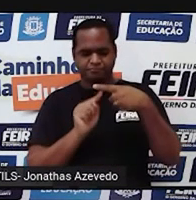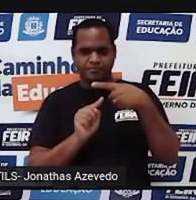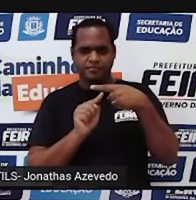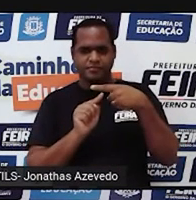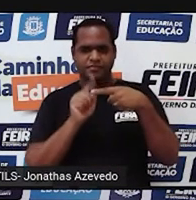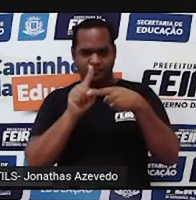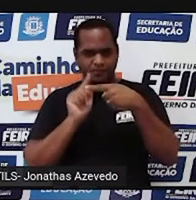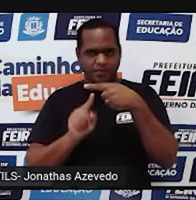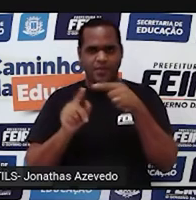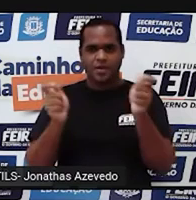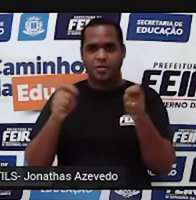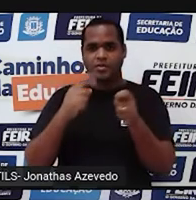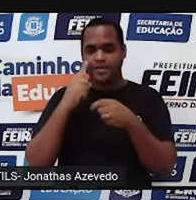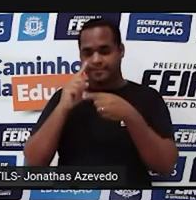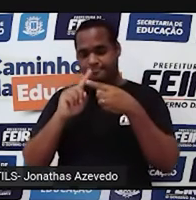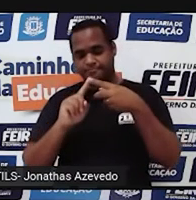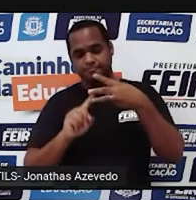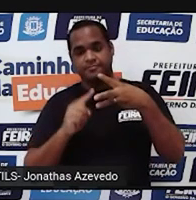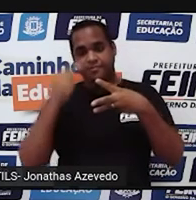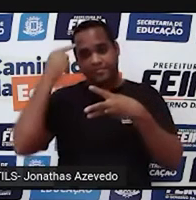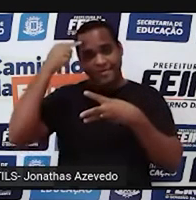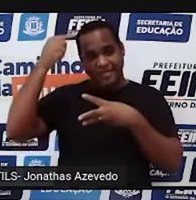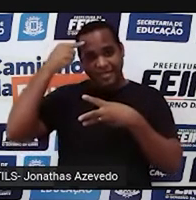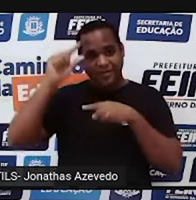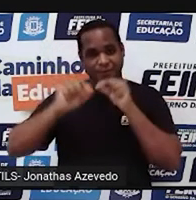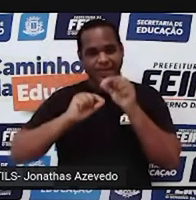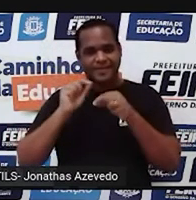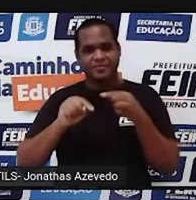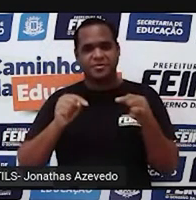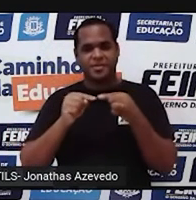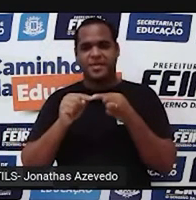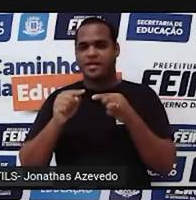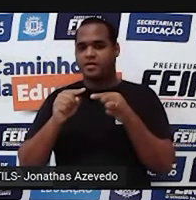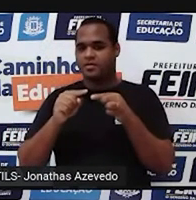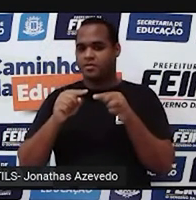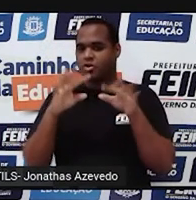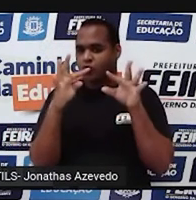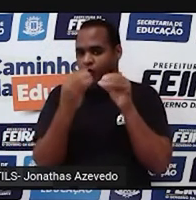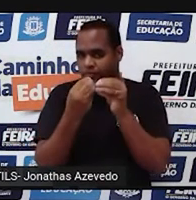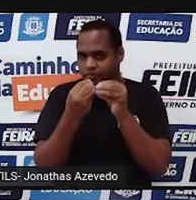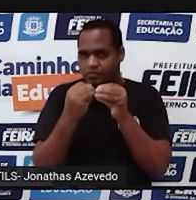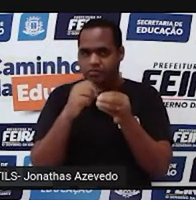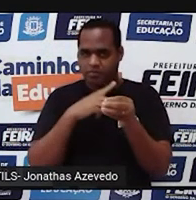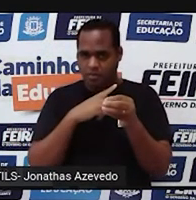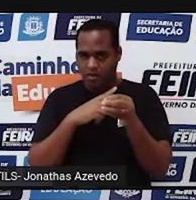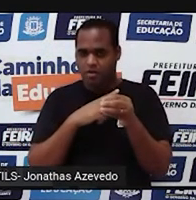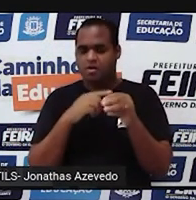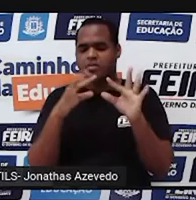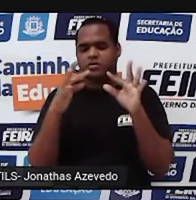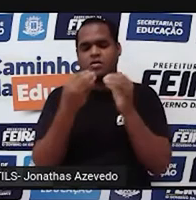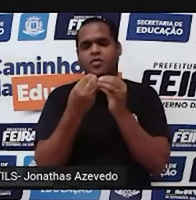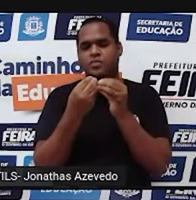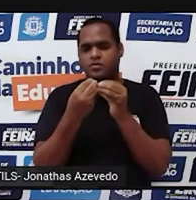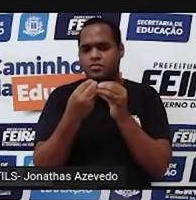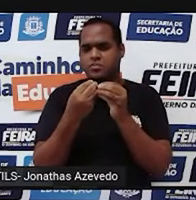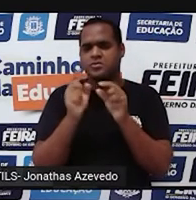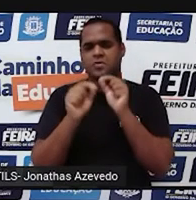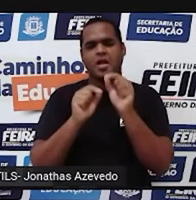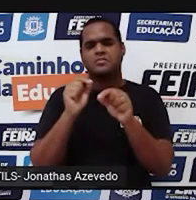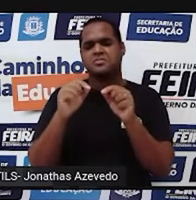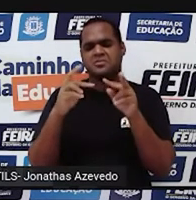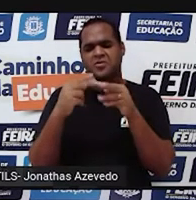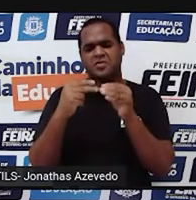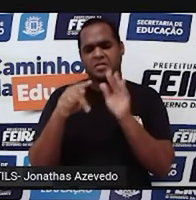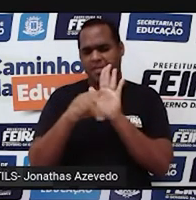de você representar três ideias. Ou a ideia de parte toda. O que é essa ideia de parte toda?